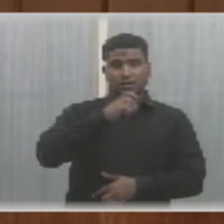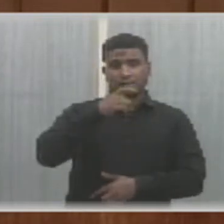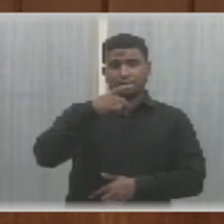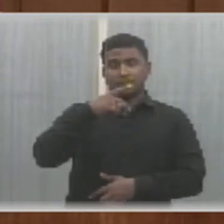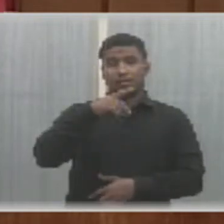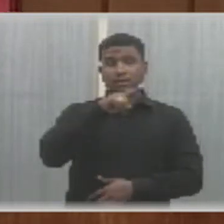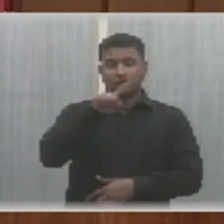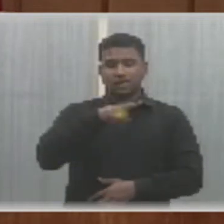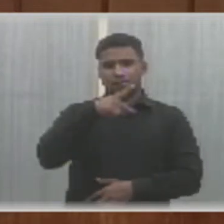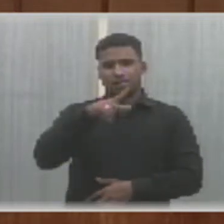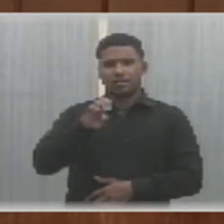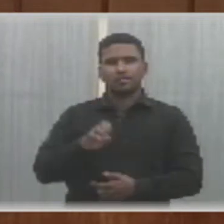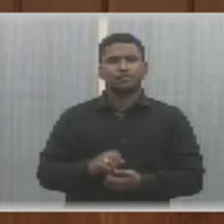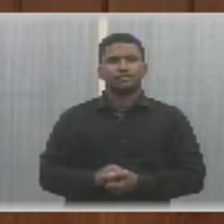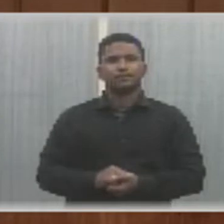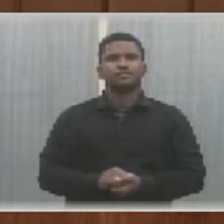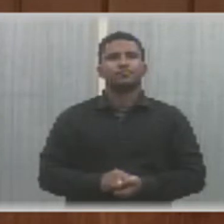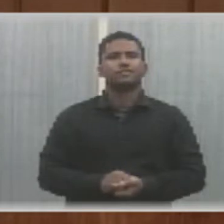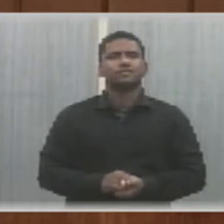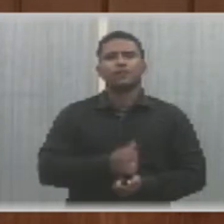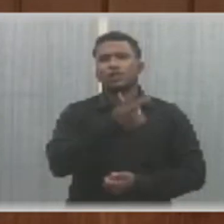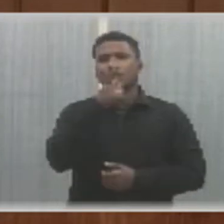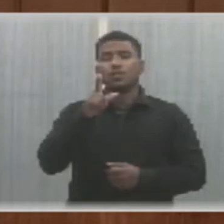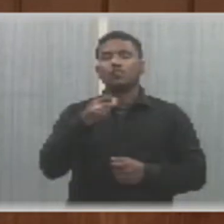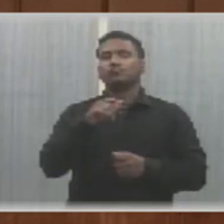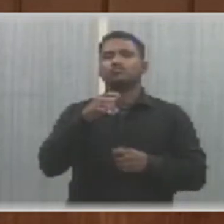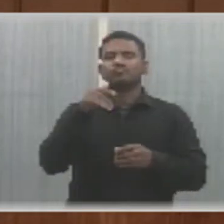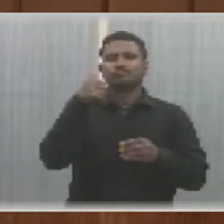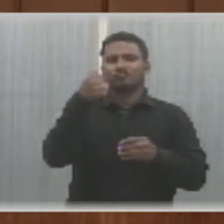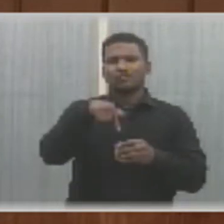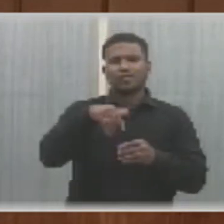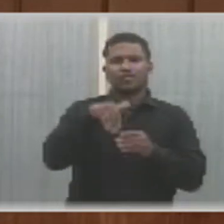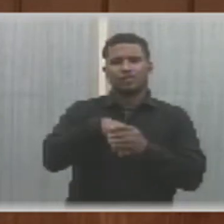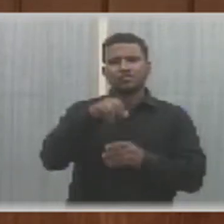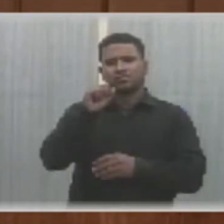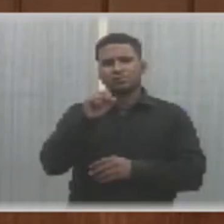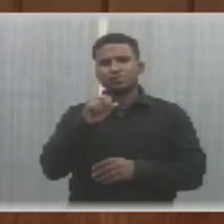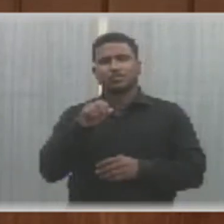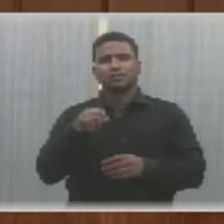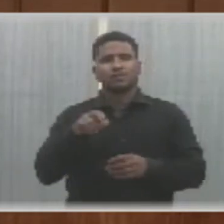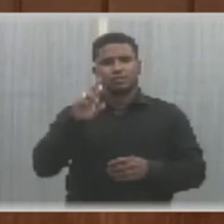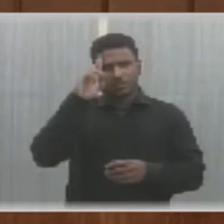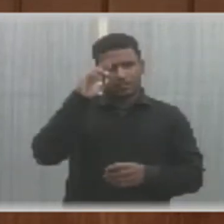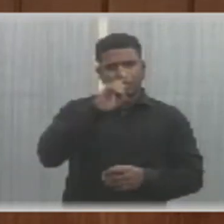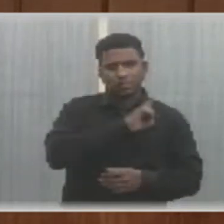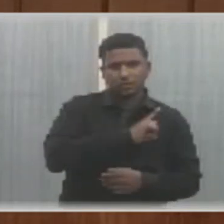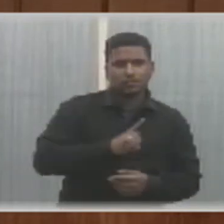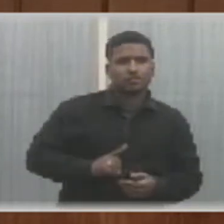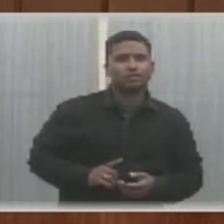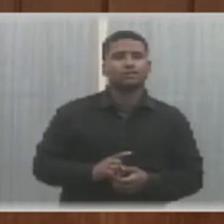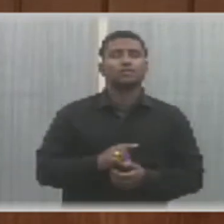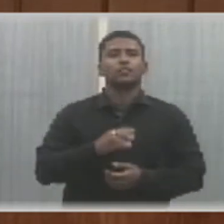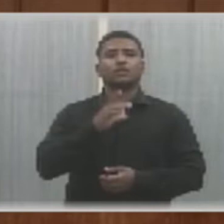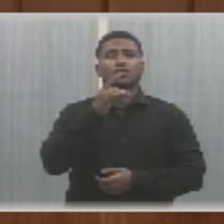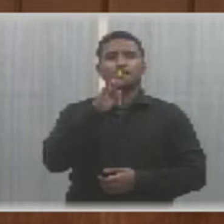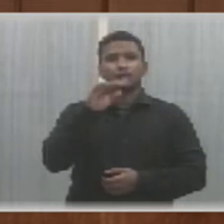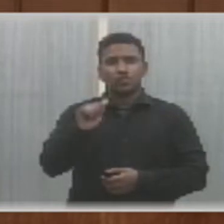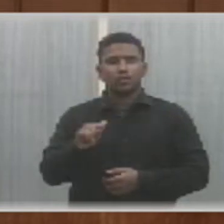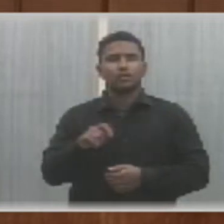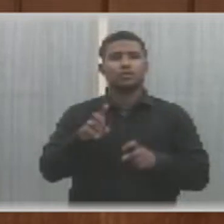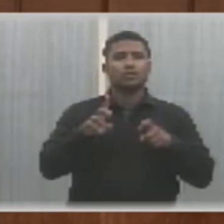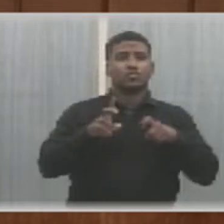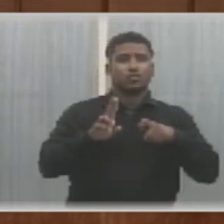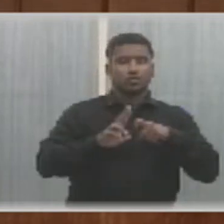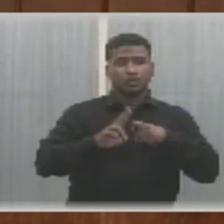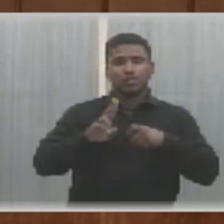providências correladas. Com 17 votos, sim, dos senhores deputados do Bessá, Coronel Carlos Augusto, Dr. Francisco Costa, Dr. Hélio Evaldo Gomes,